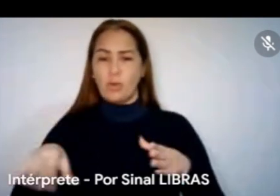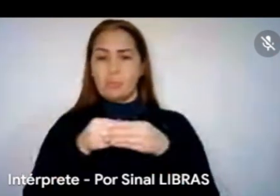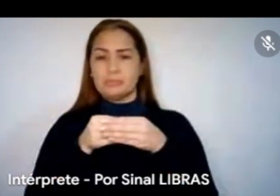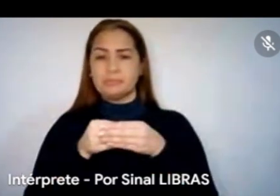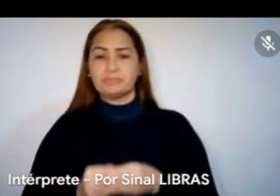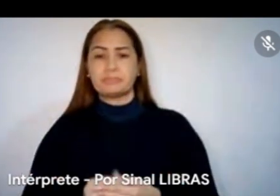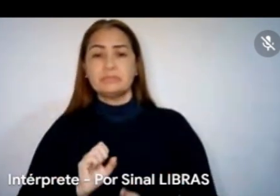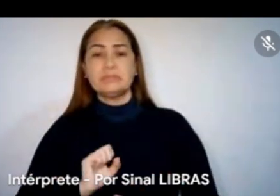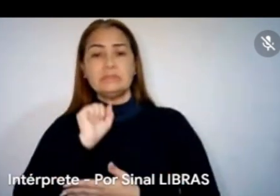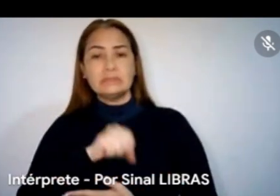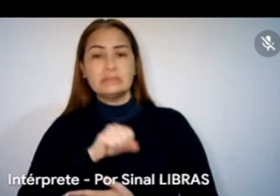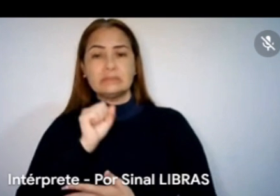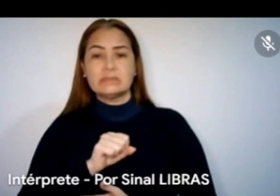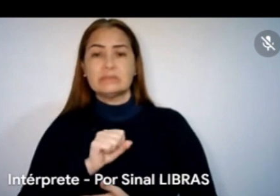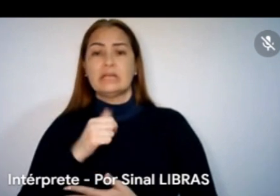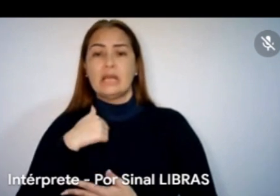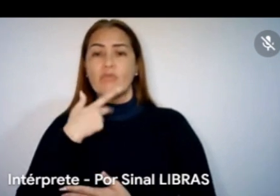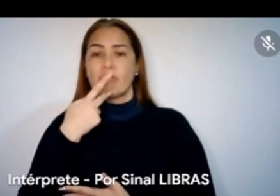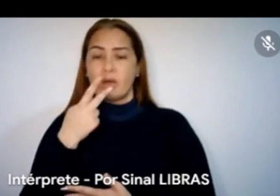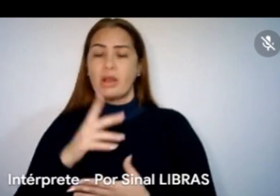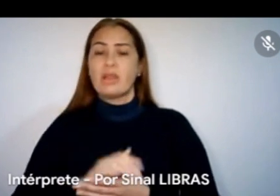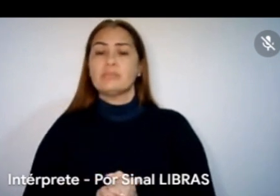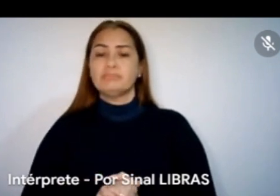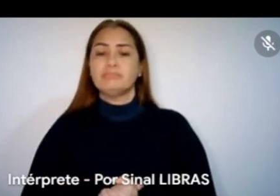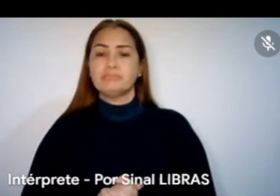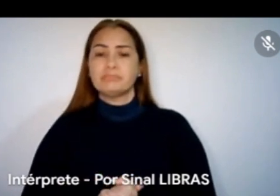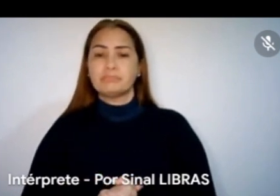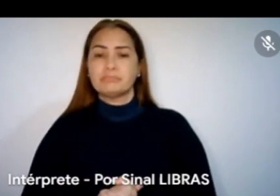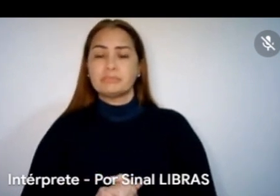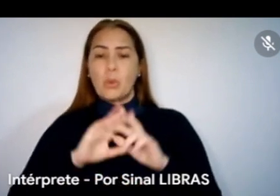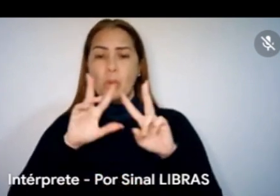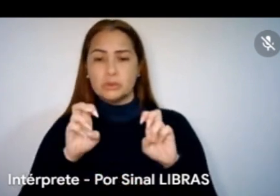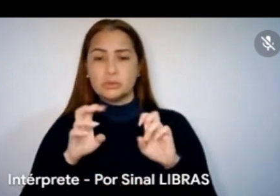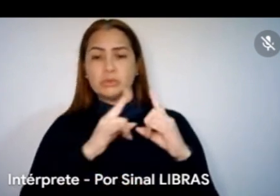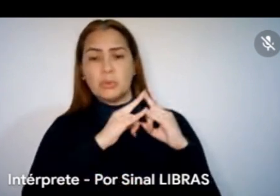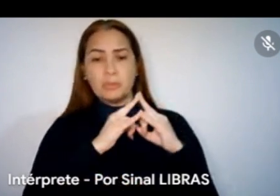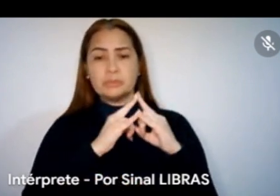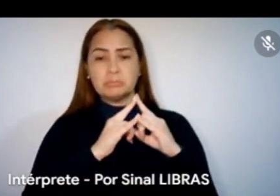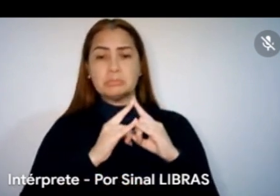complementar essa questão das cooperativas, né? Assim, sim, com certeza, né? A gente,